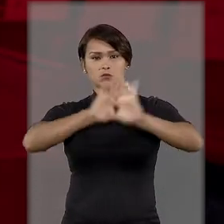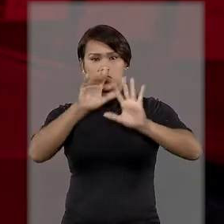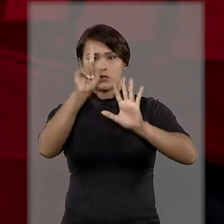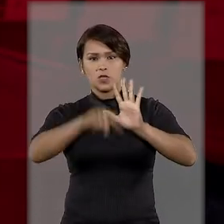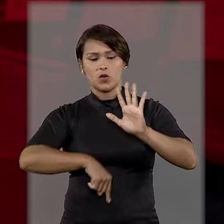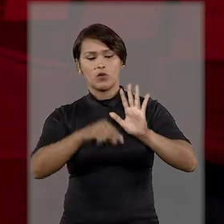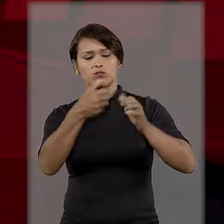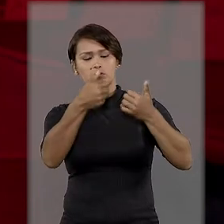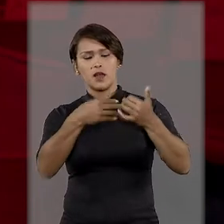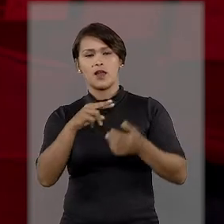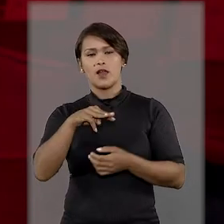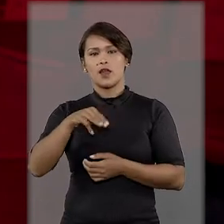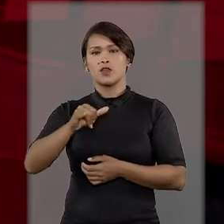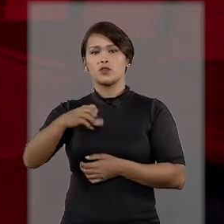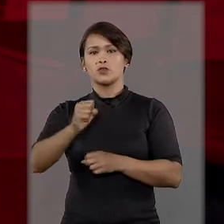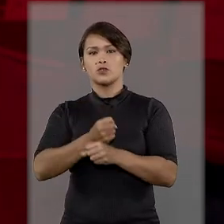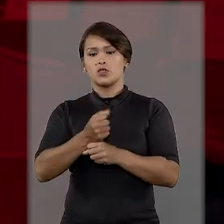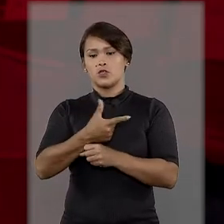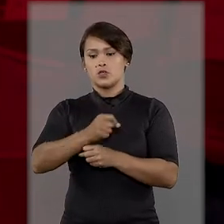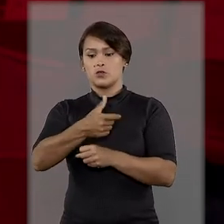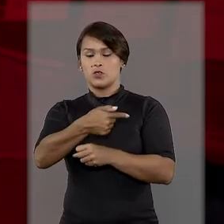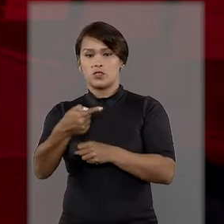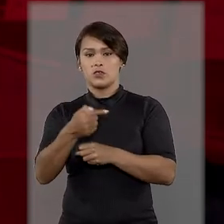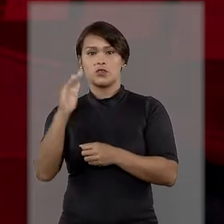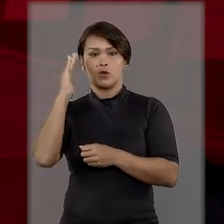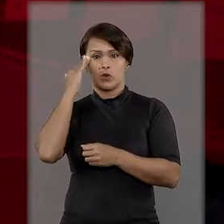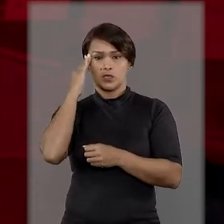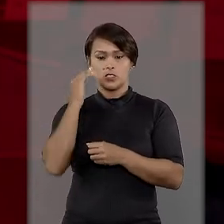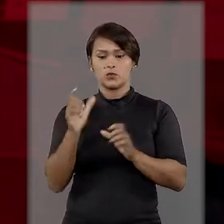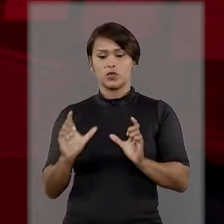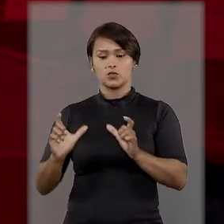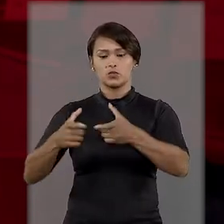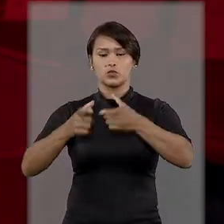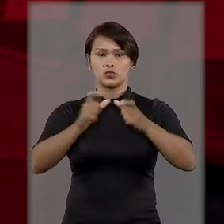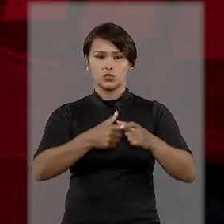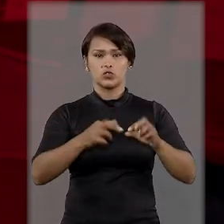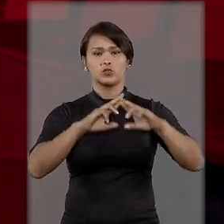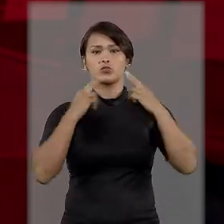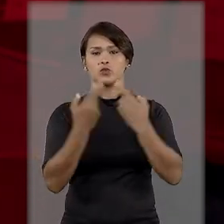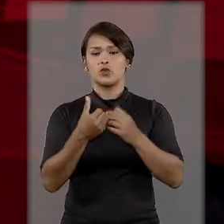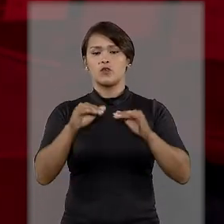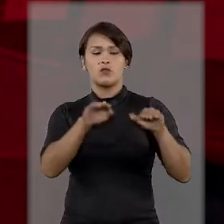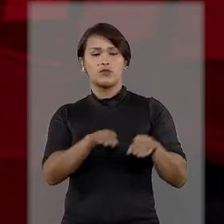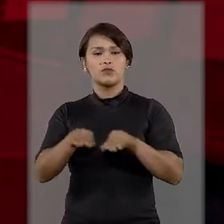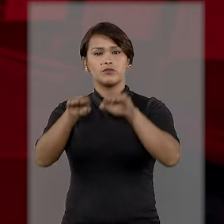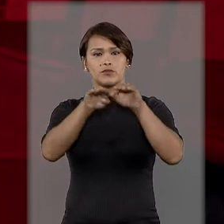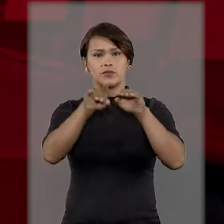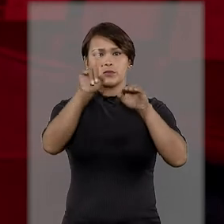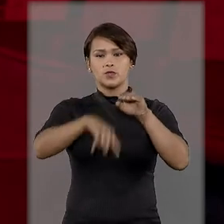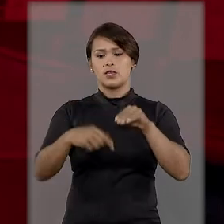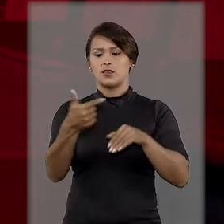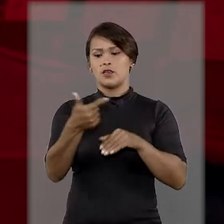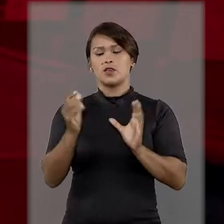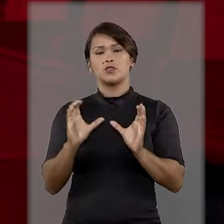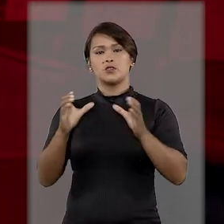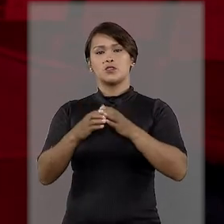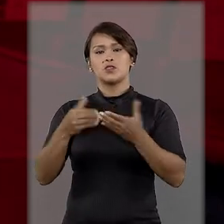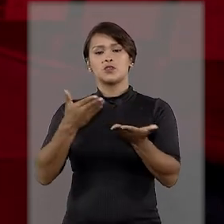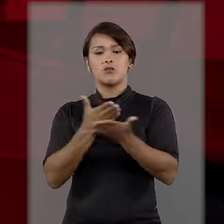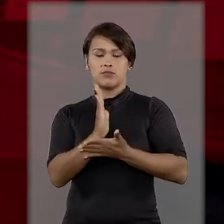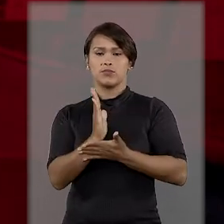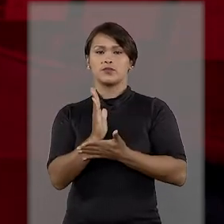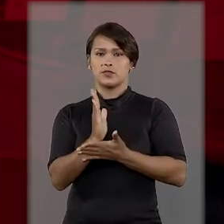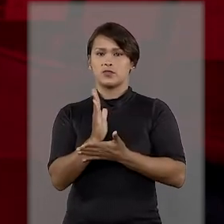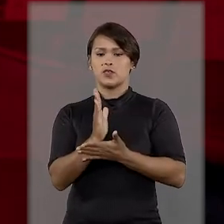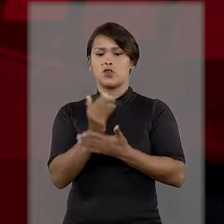esclareceu que desde maio de 2017, o entendimento dos colegiados foi uniformizado. A segunda sessão, então,